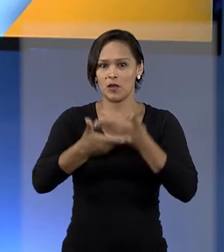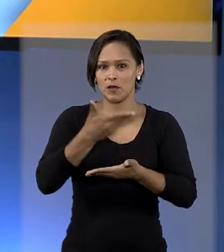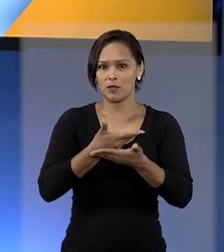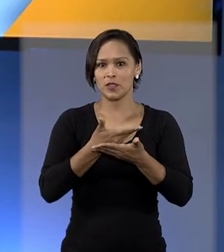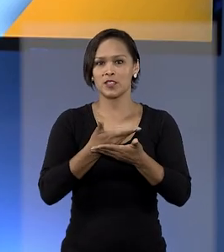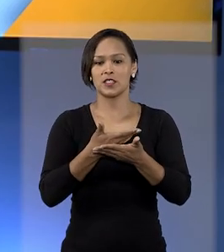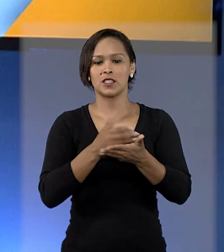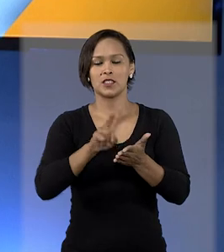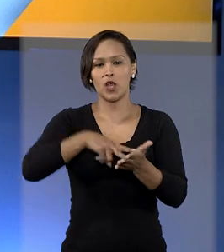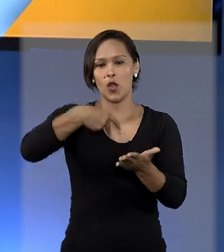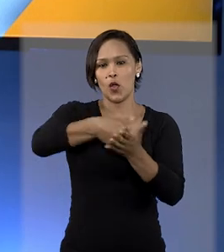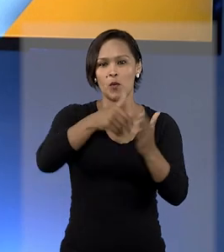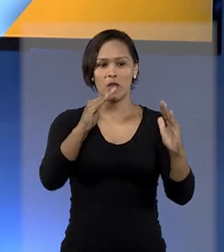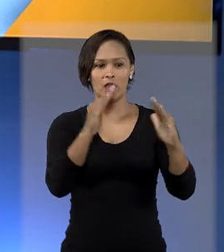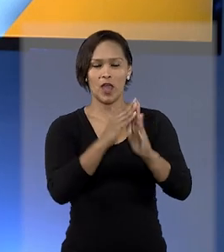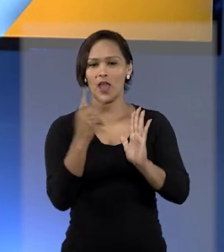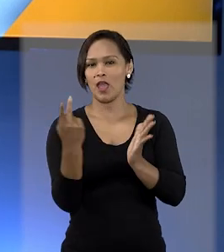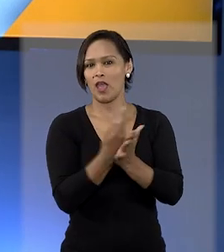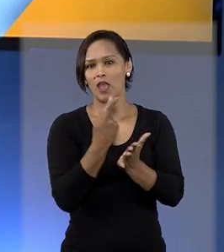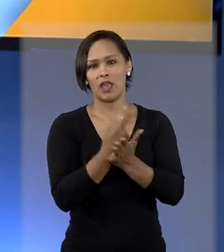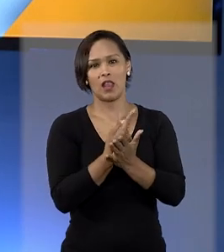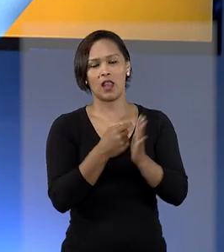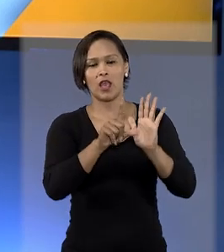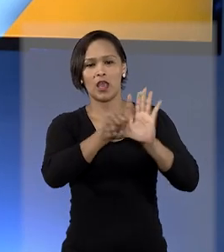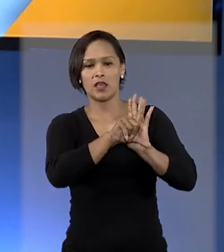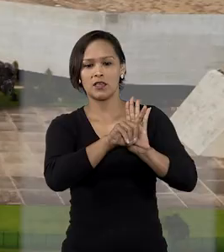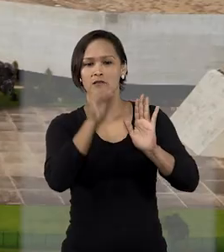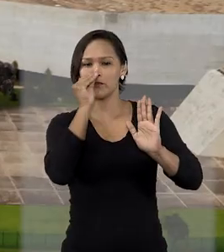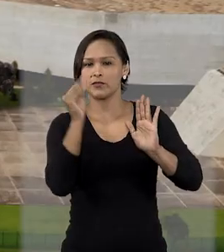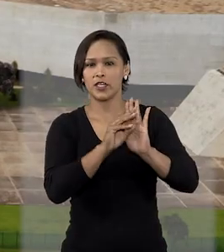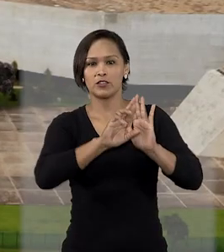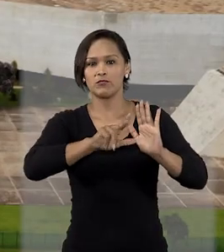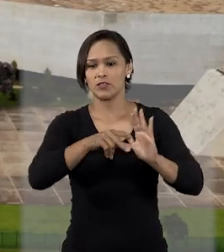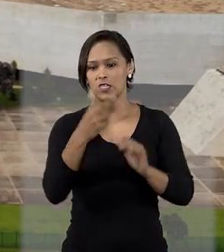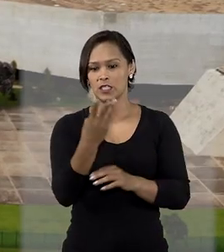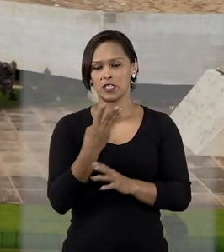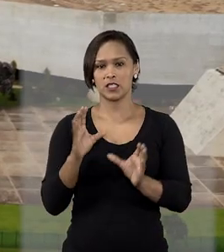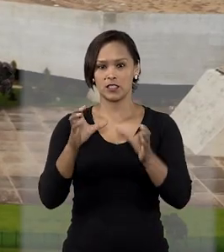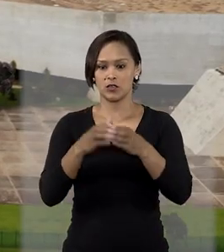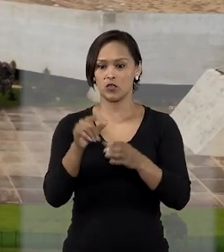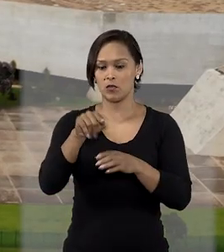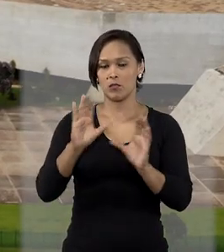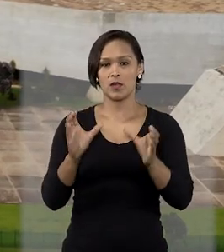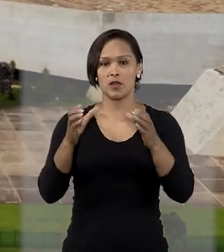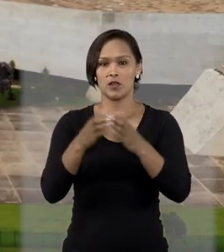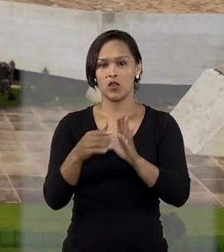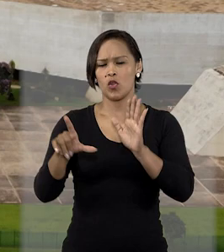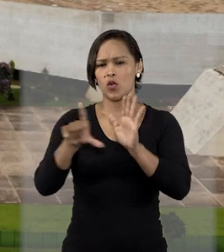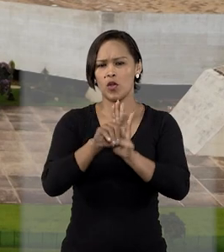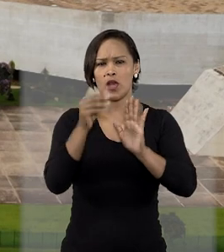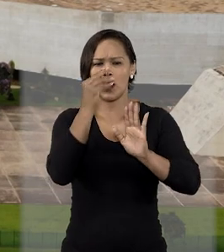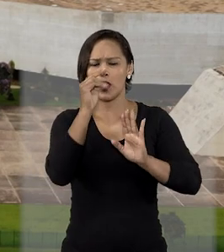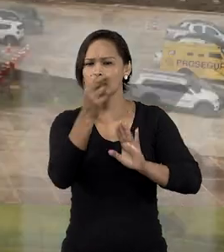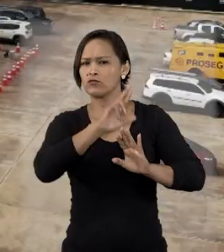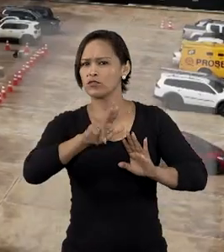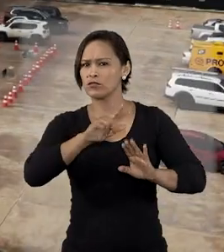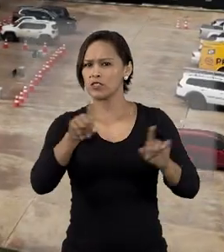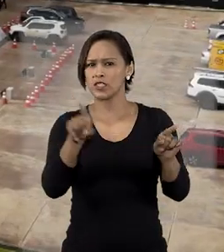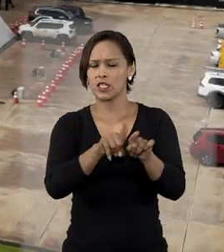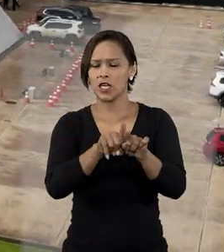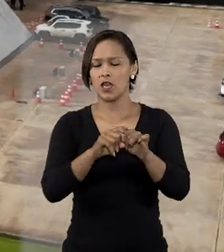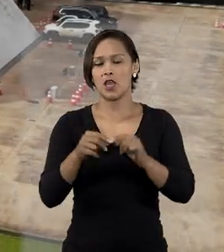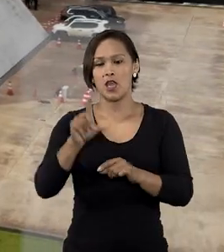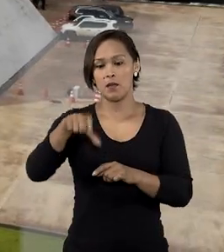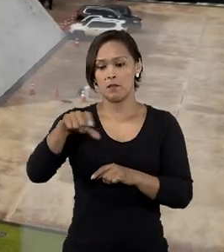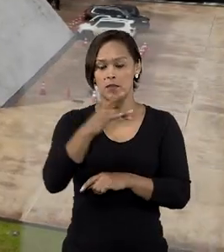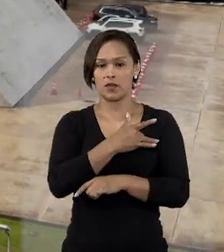é ilegal. O entendimento é da terceira turma. Para o colegiado, é ilegal a cláusula de plano de saúde que prevê